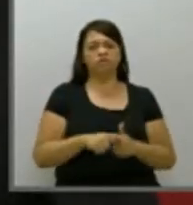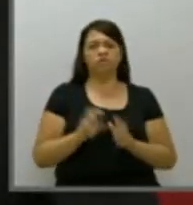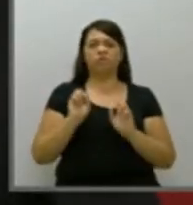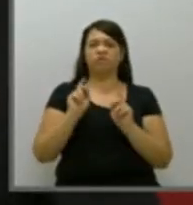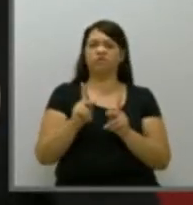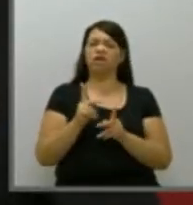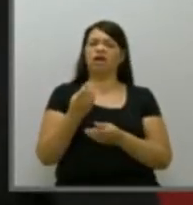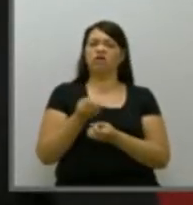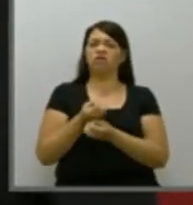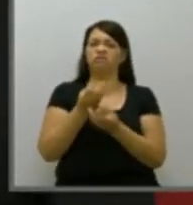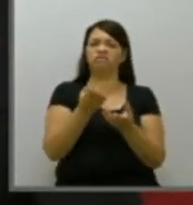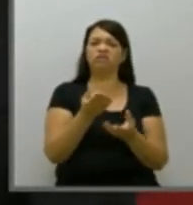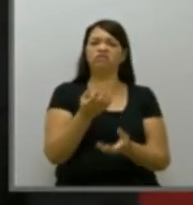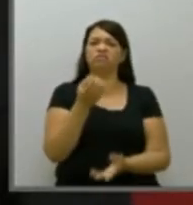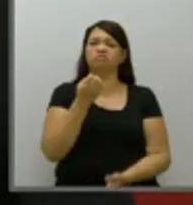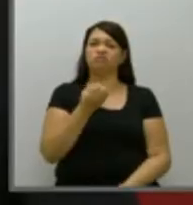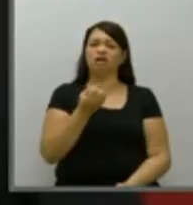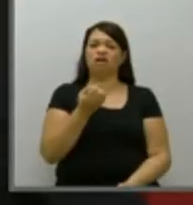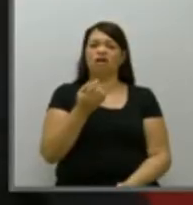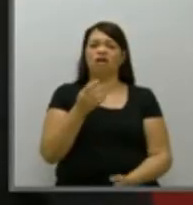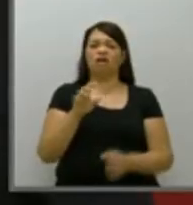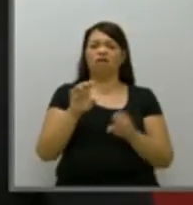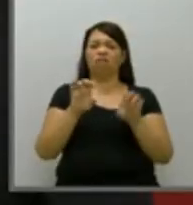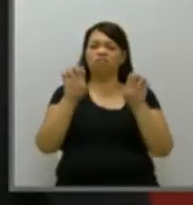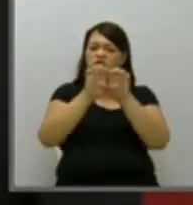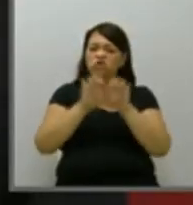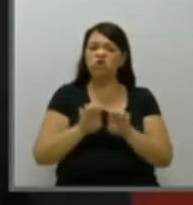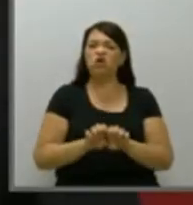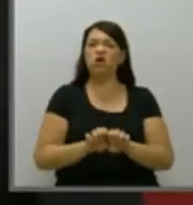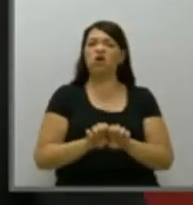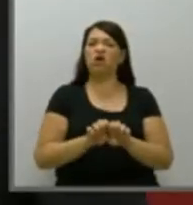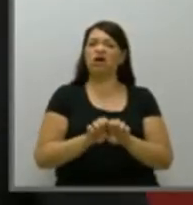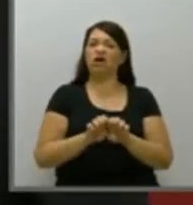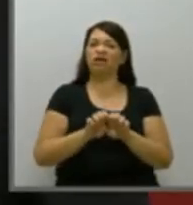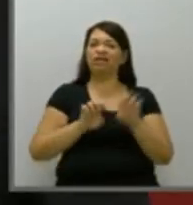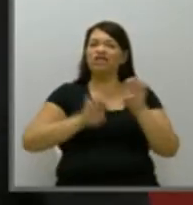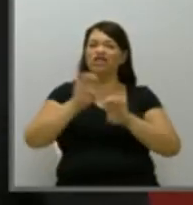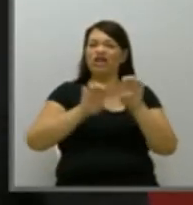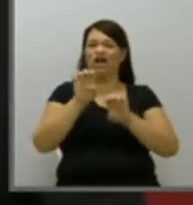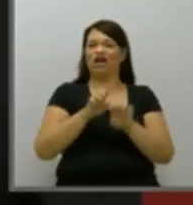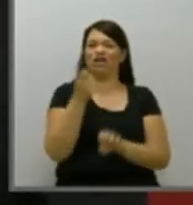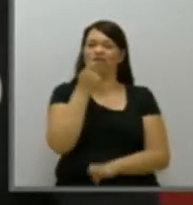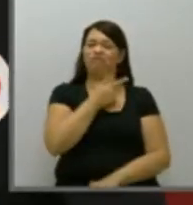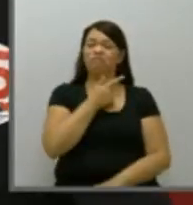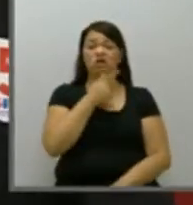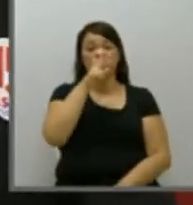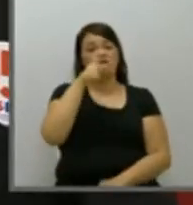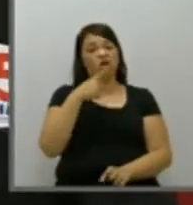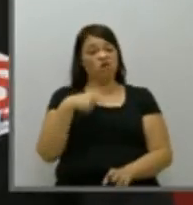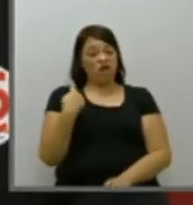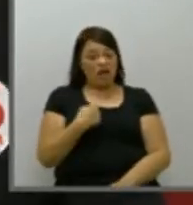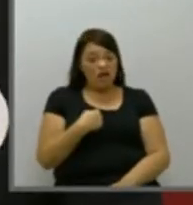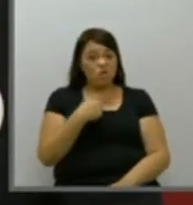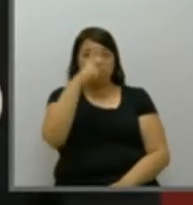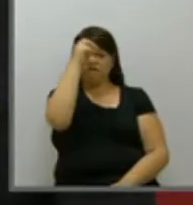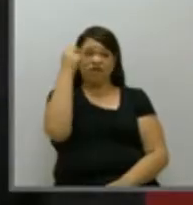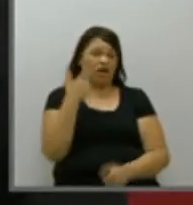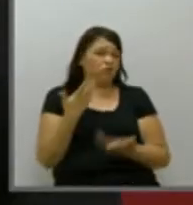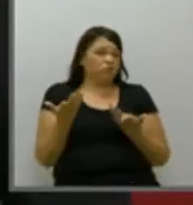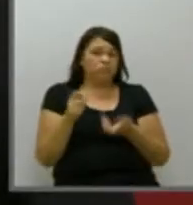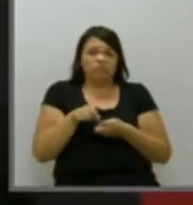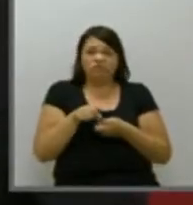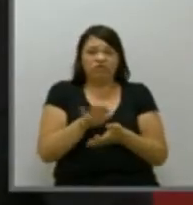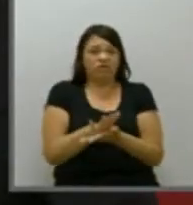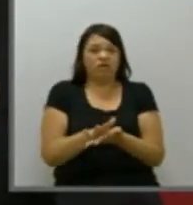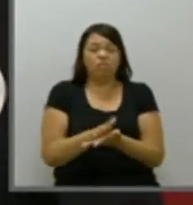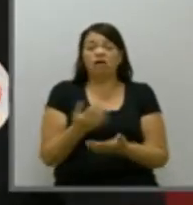abastecimento na área do almoxarifado, isso não está sob o controle do prefeito. Mas dizer que não adianta entregar